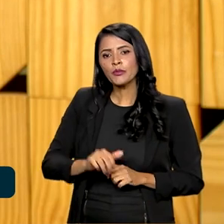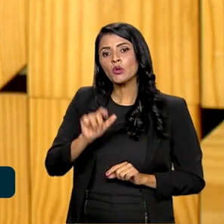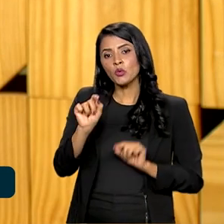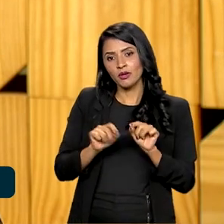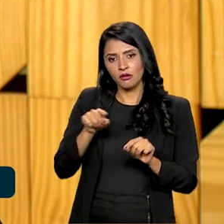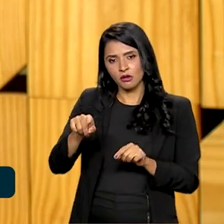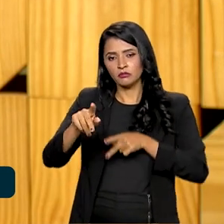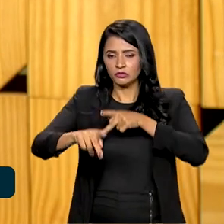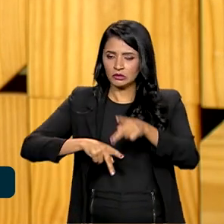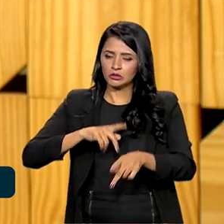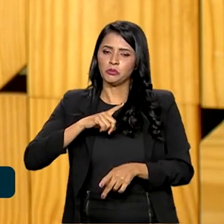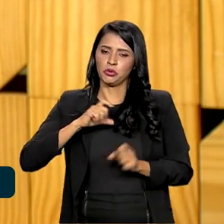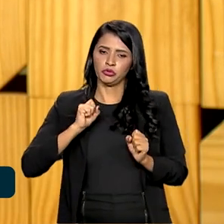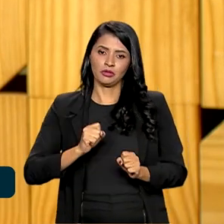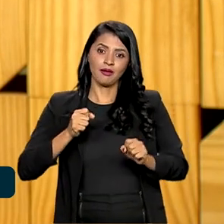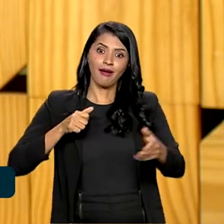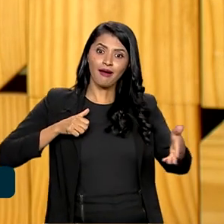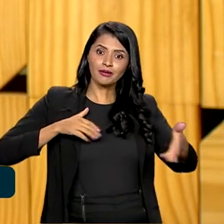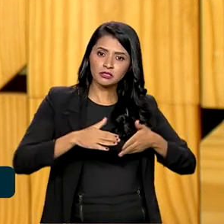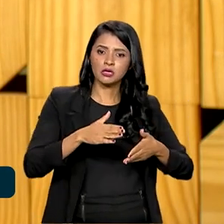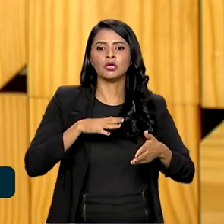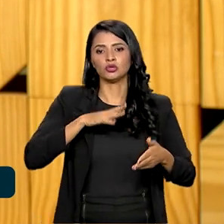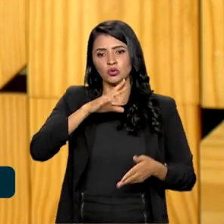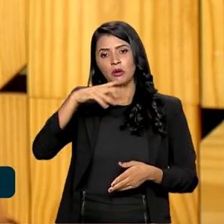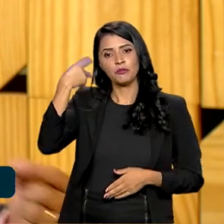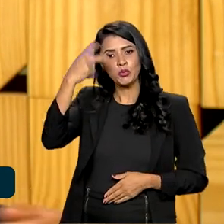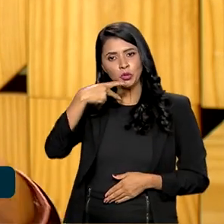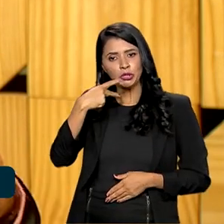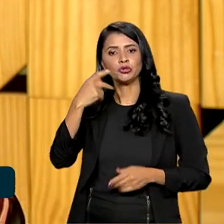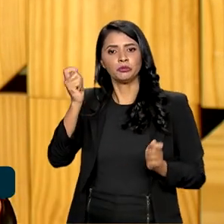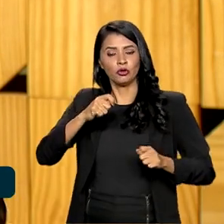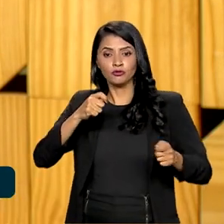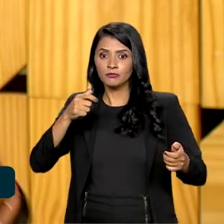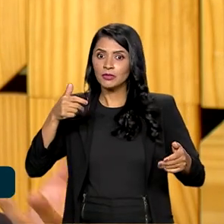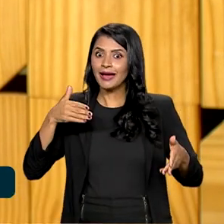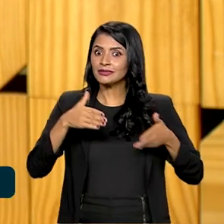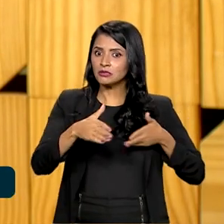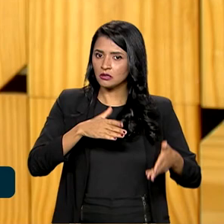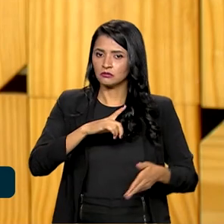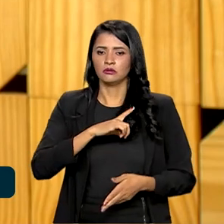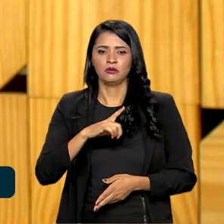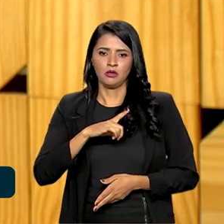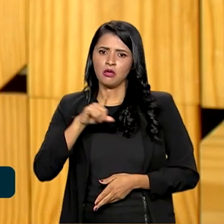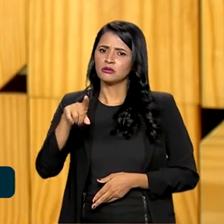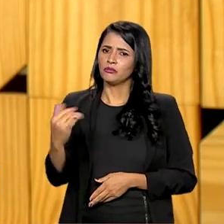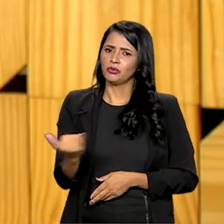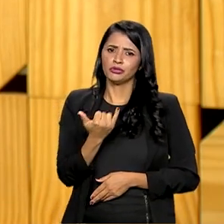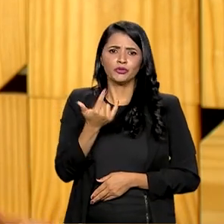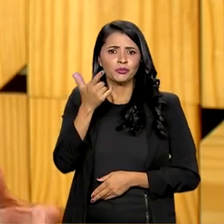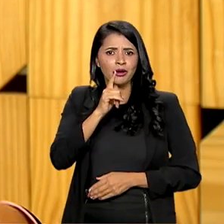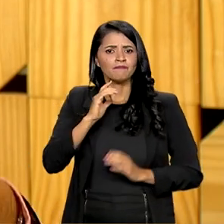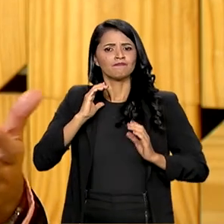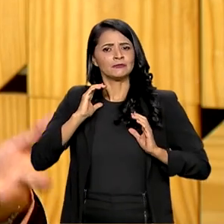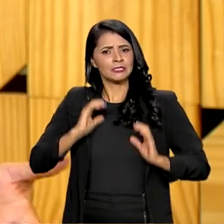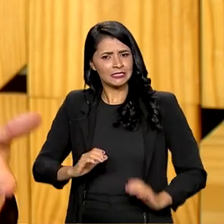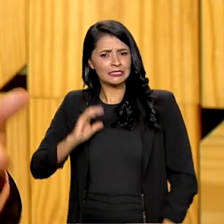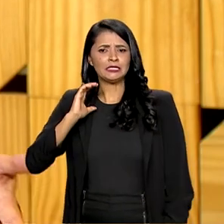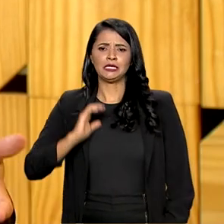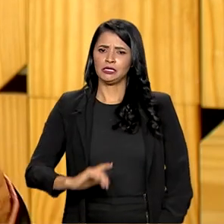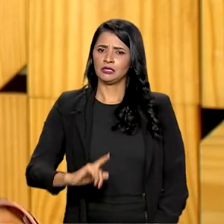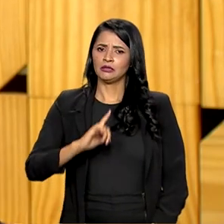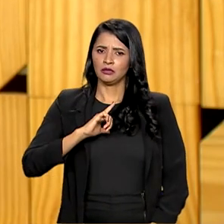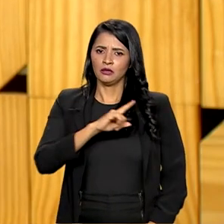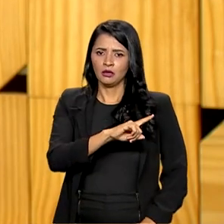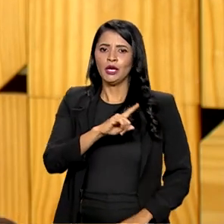populações possam ter acesso direto às políticas públicas. Isso é uma condição fundamental para a cidadania. O Estado precisa